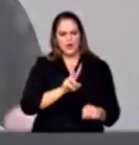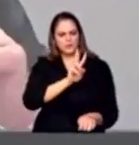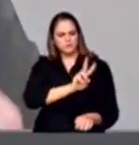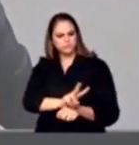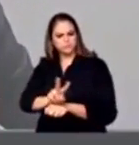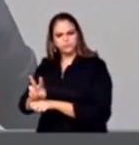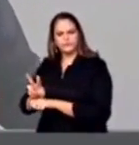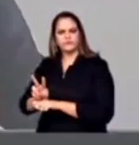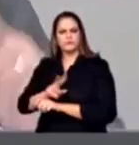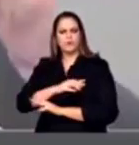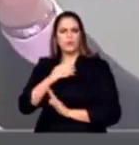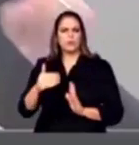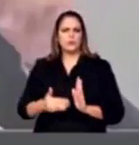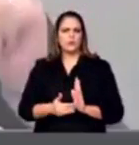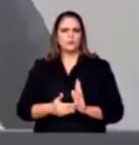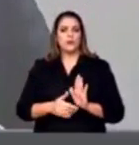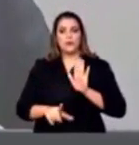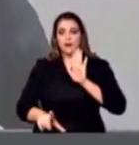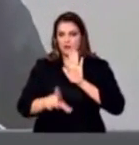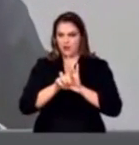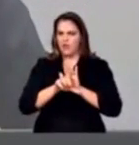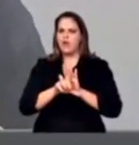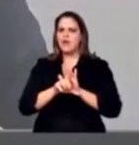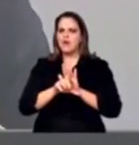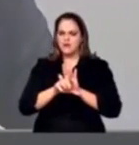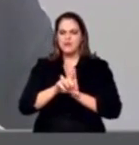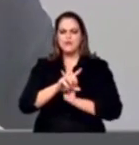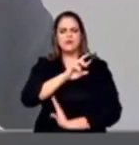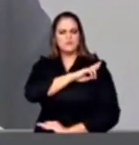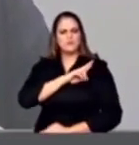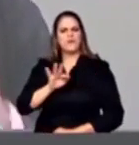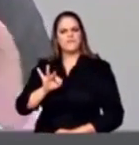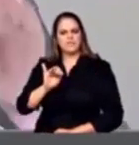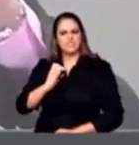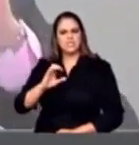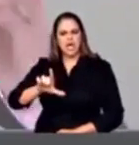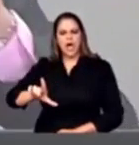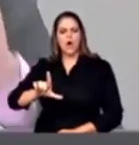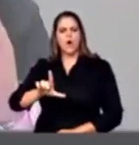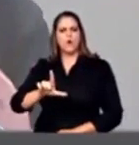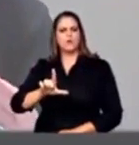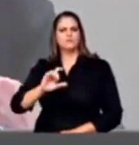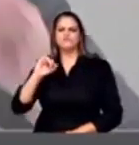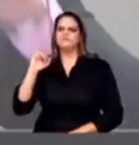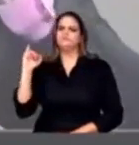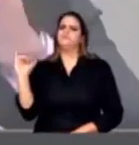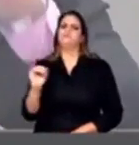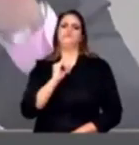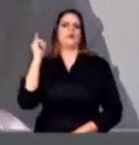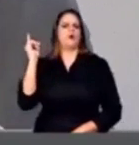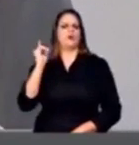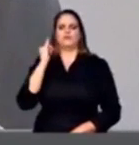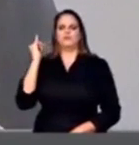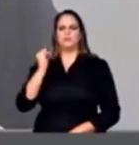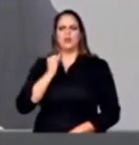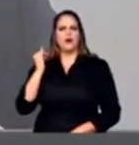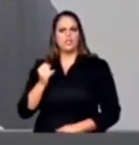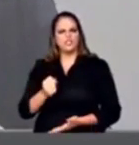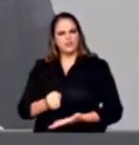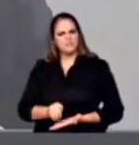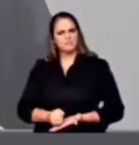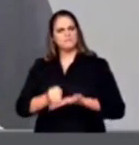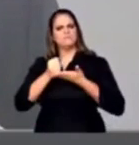governância, a lei de responsabilidade fiscal se tornou um dos pilares jurídicos para o desenvolvimento